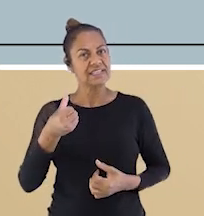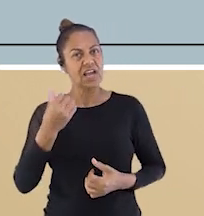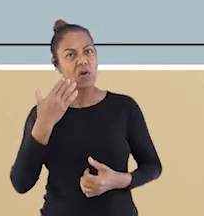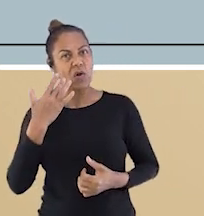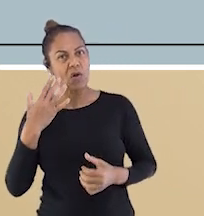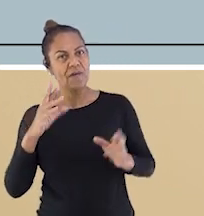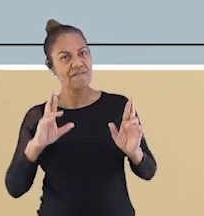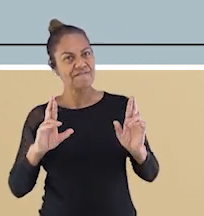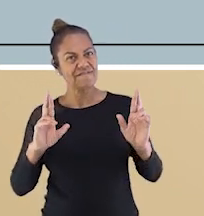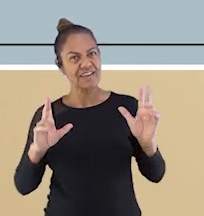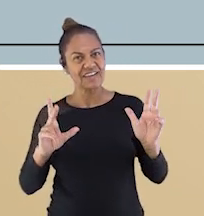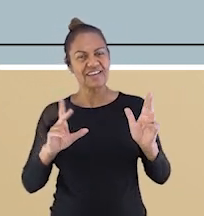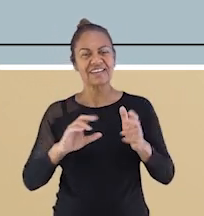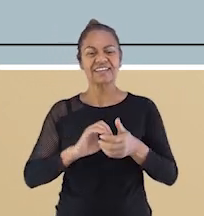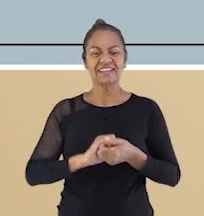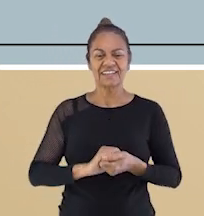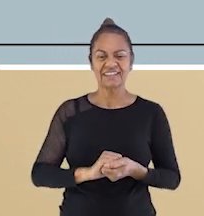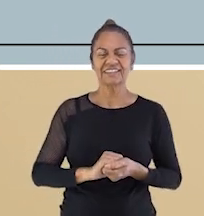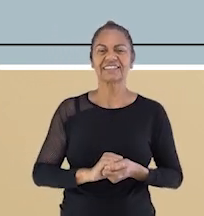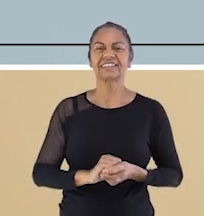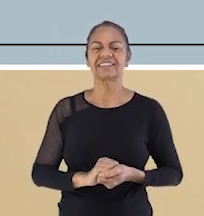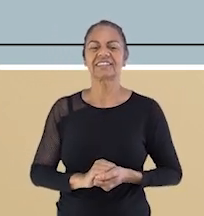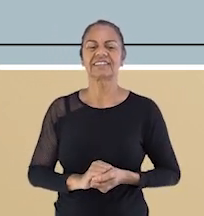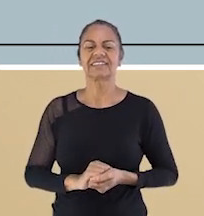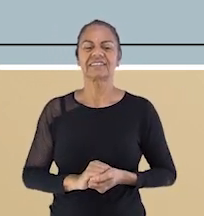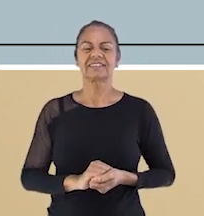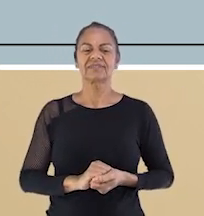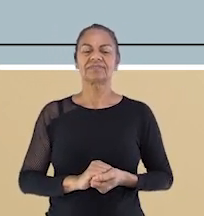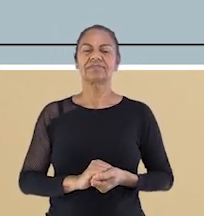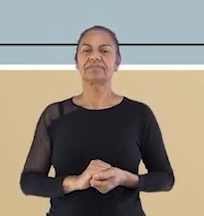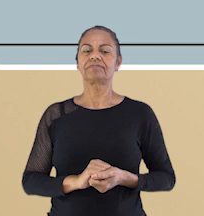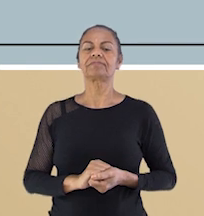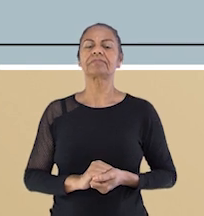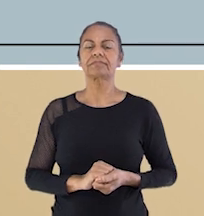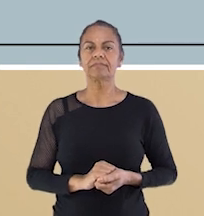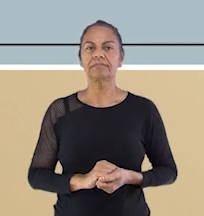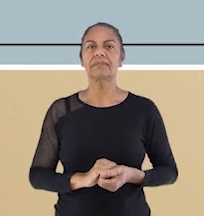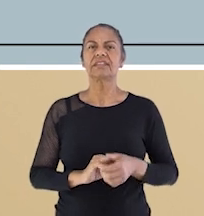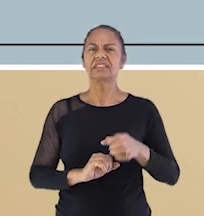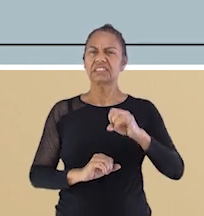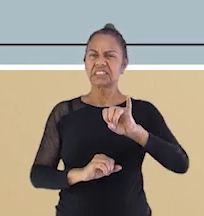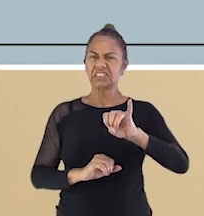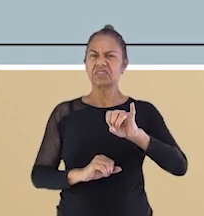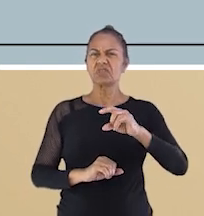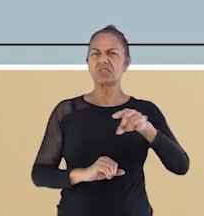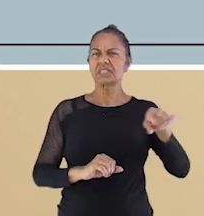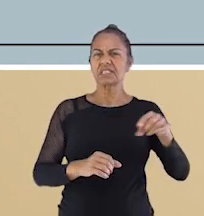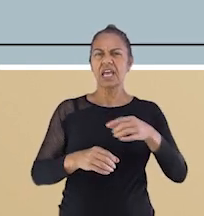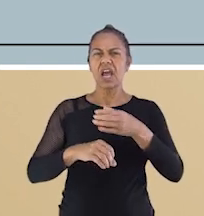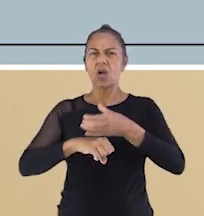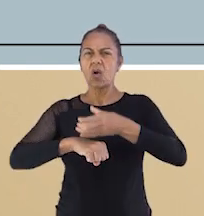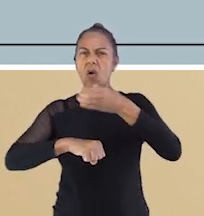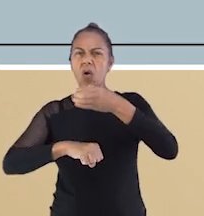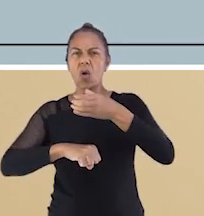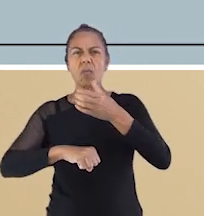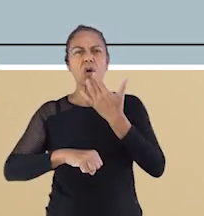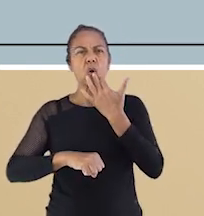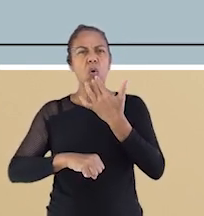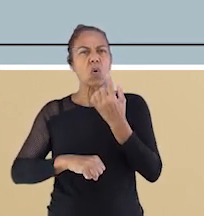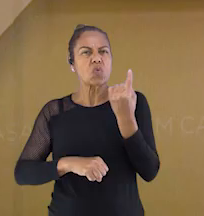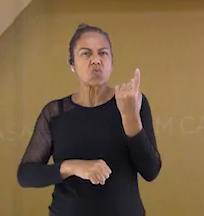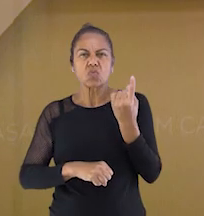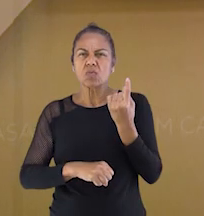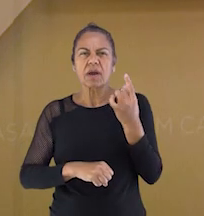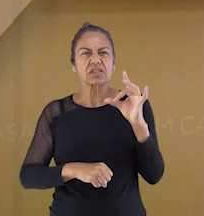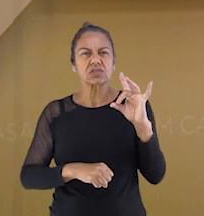coloridos, é só marcar os copos que você tiver aí, com uma caneta para diferenciar as cores.